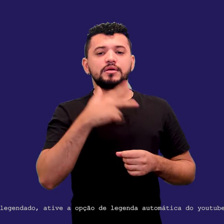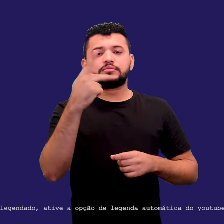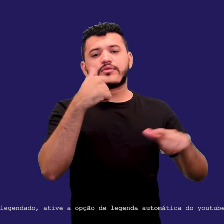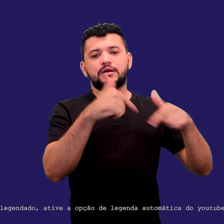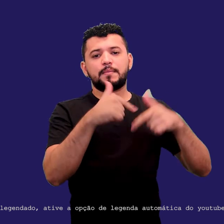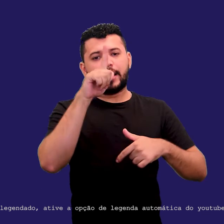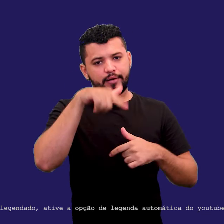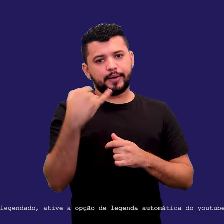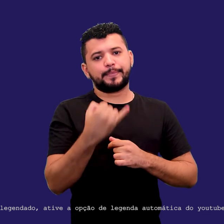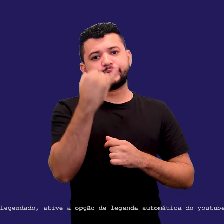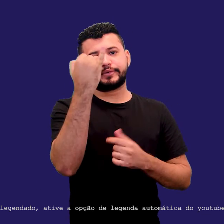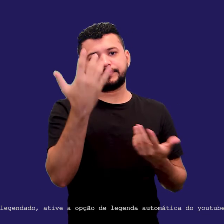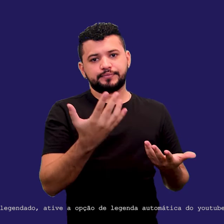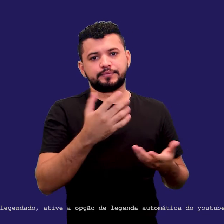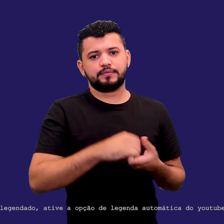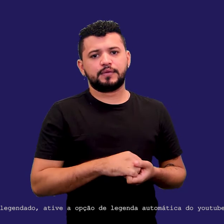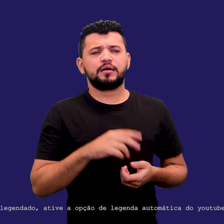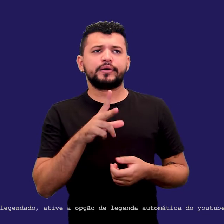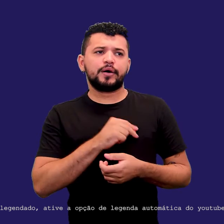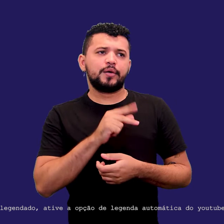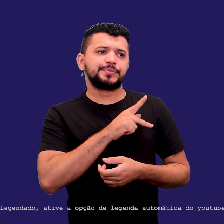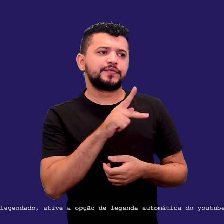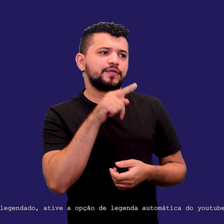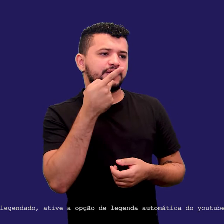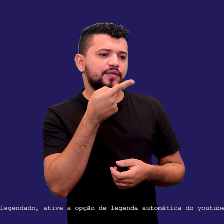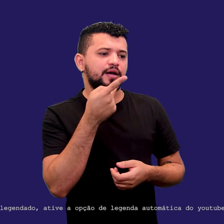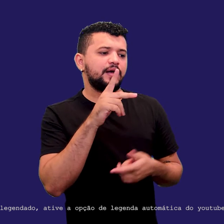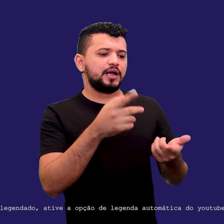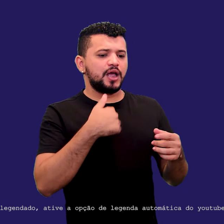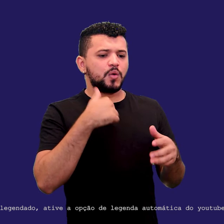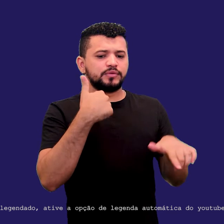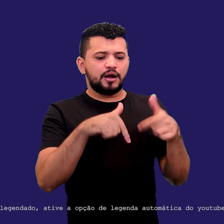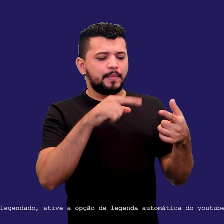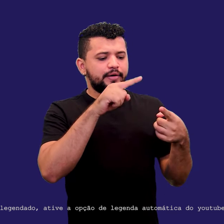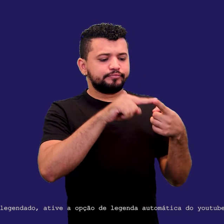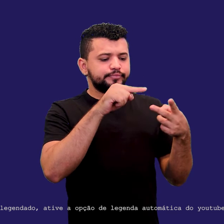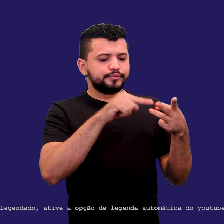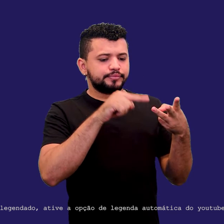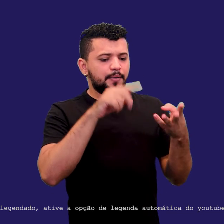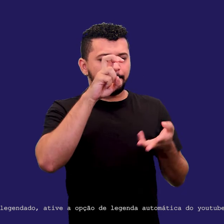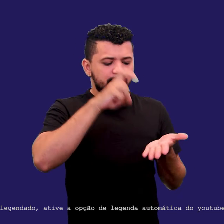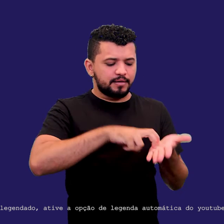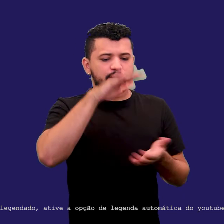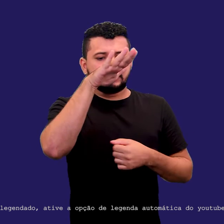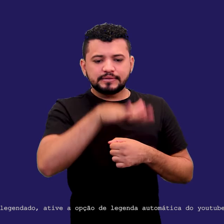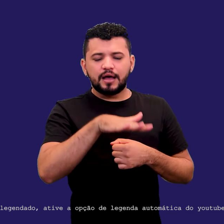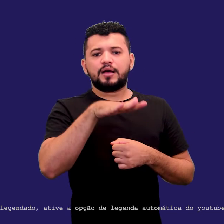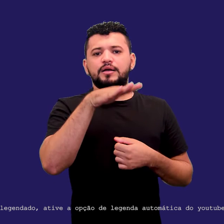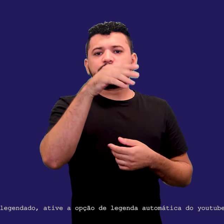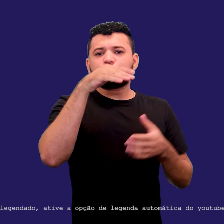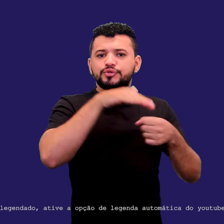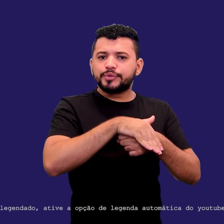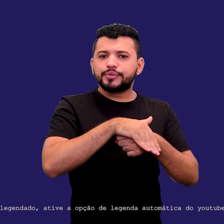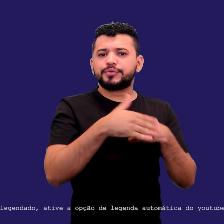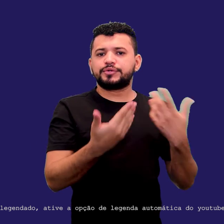ah, o Ney, mas você fala isso, mas eu trabalho três turnos, de manhã, tarde e noite, eu trabalho numa empresa,